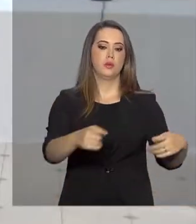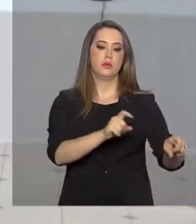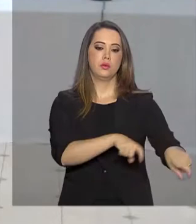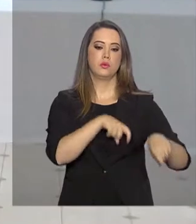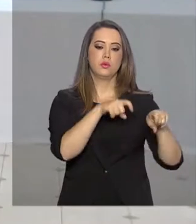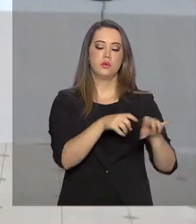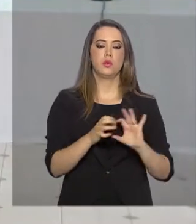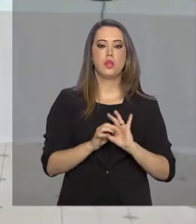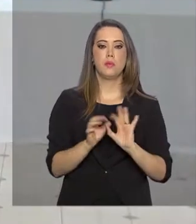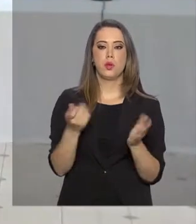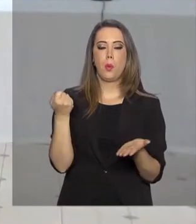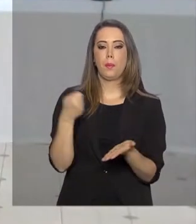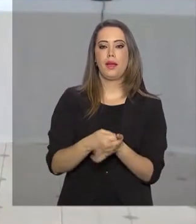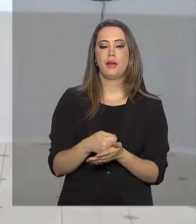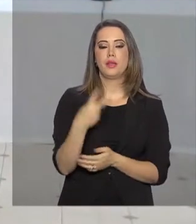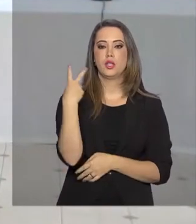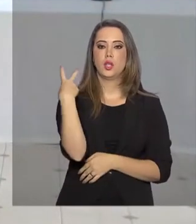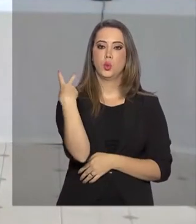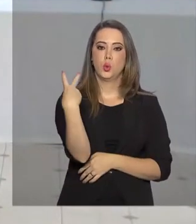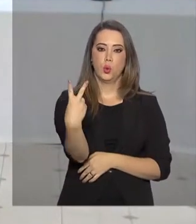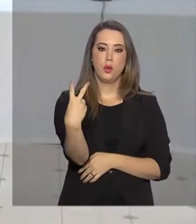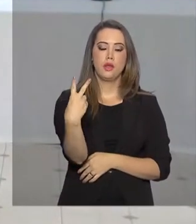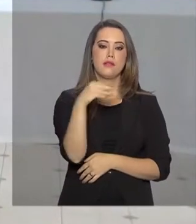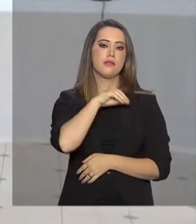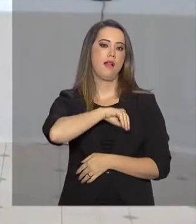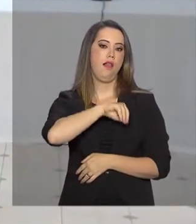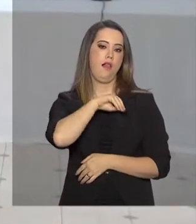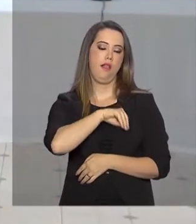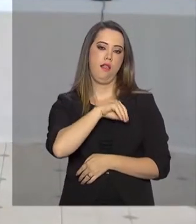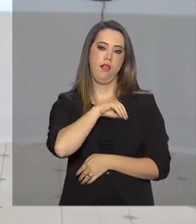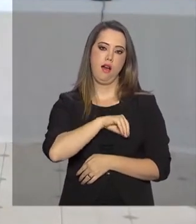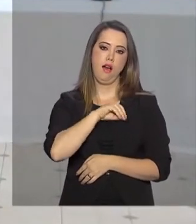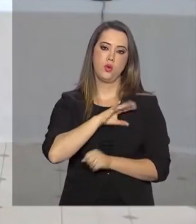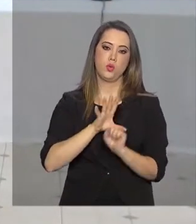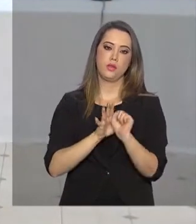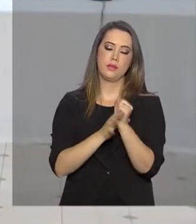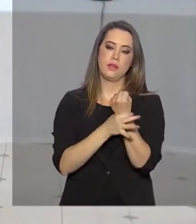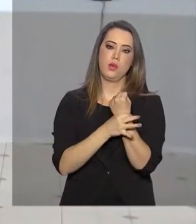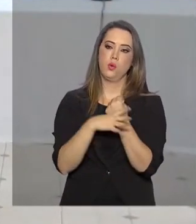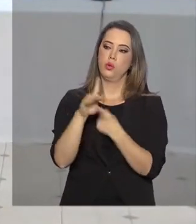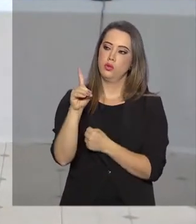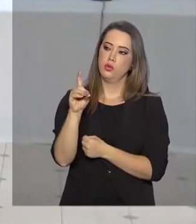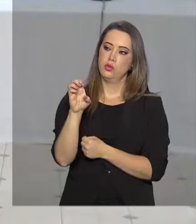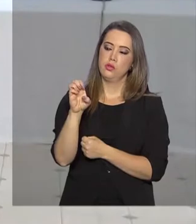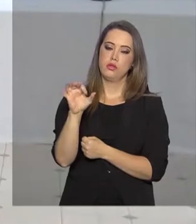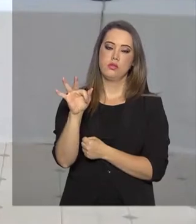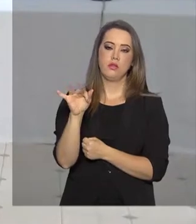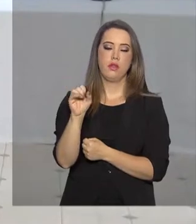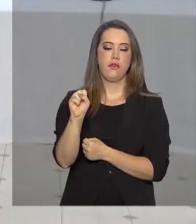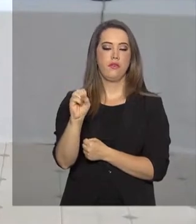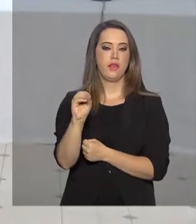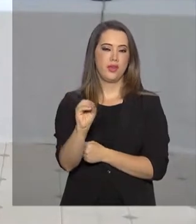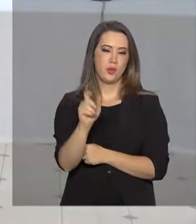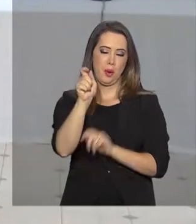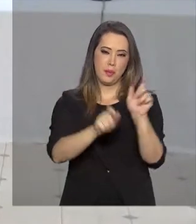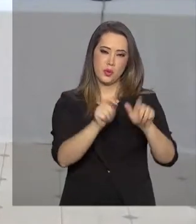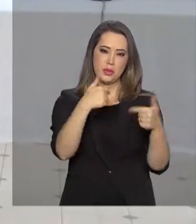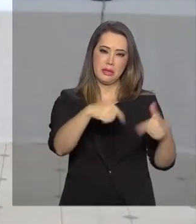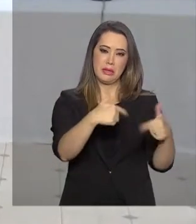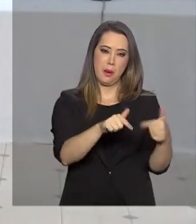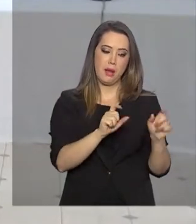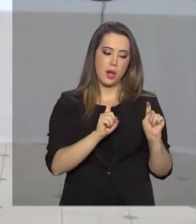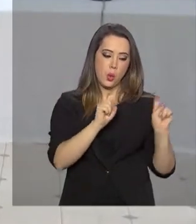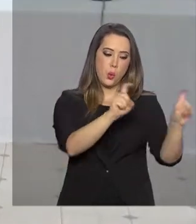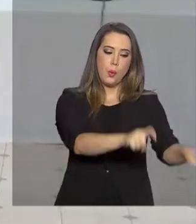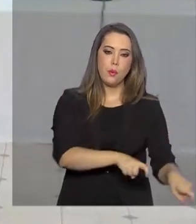liberou o pagamento de até duas parcelas extras do seguro defeso aos pescadores que trabalham na região afetada pelo óleo.